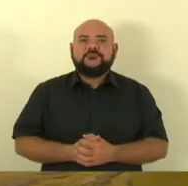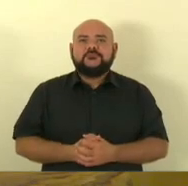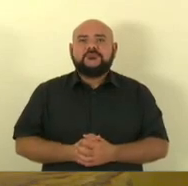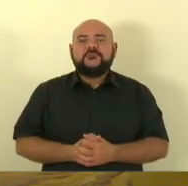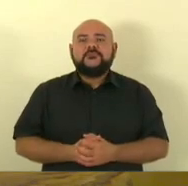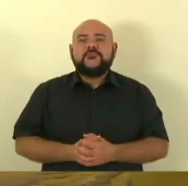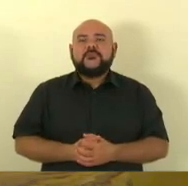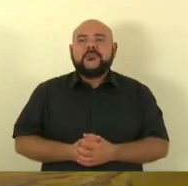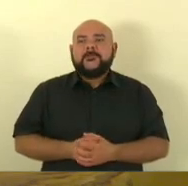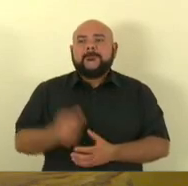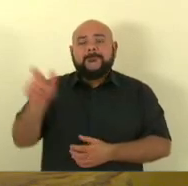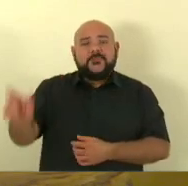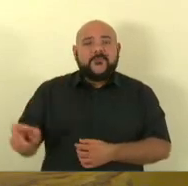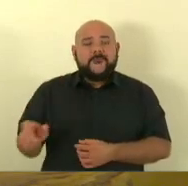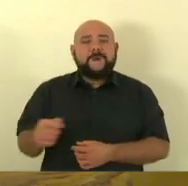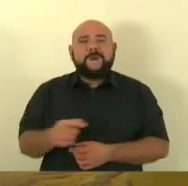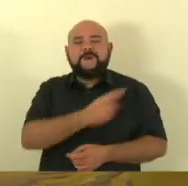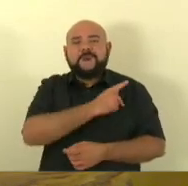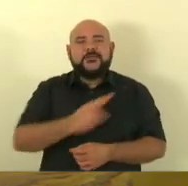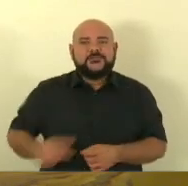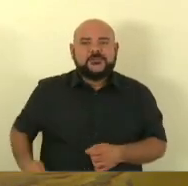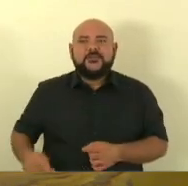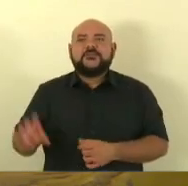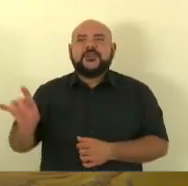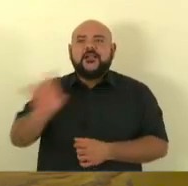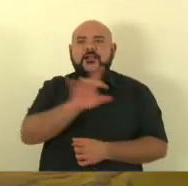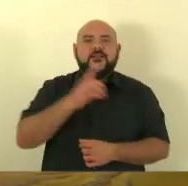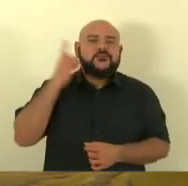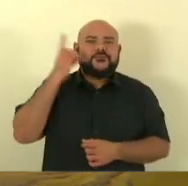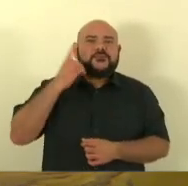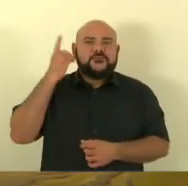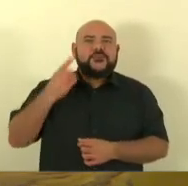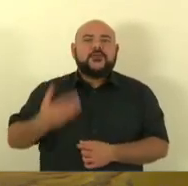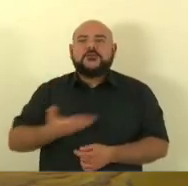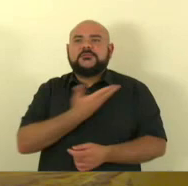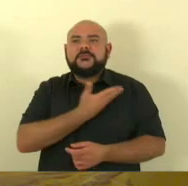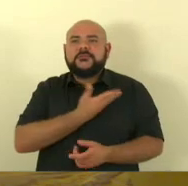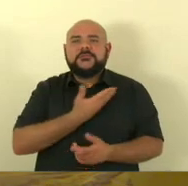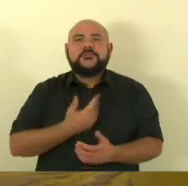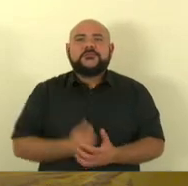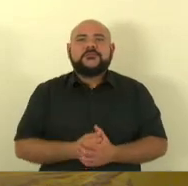Baense, queridos deputados, nobres colegas,